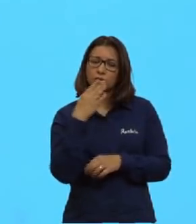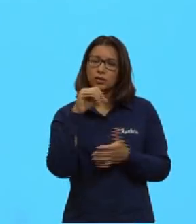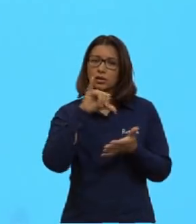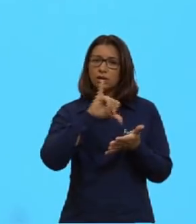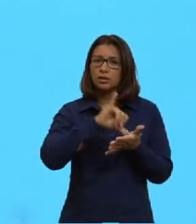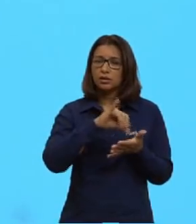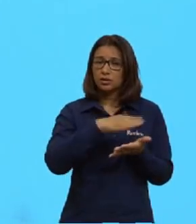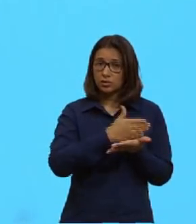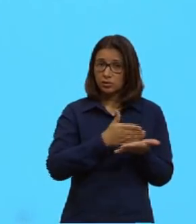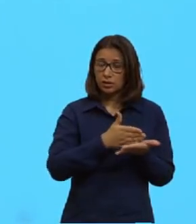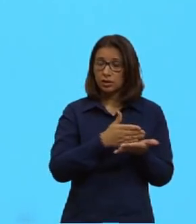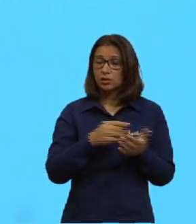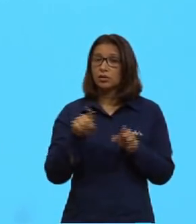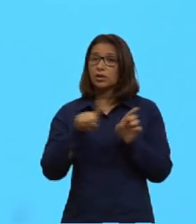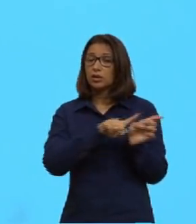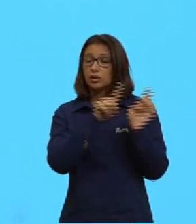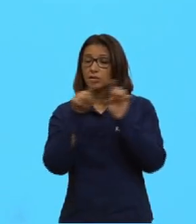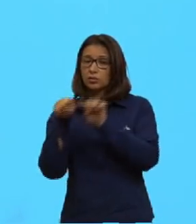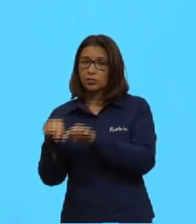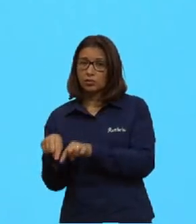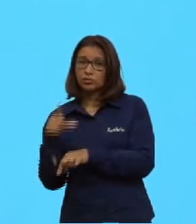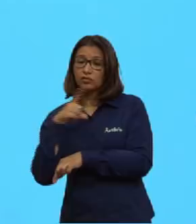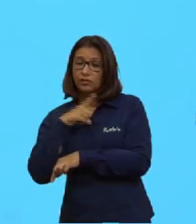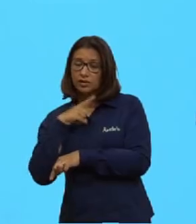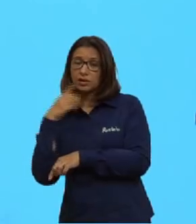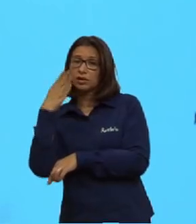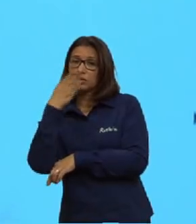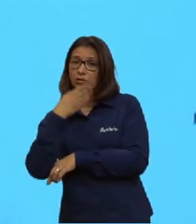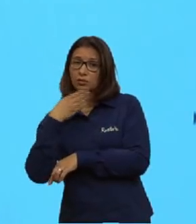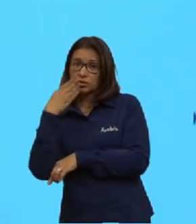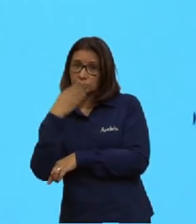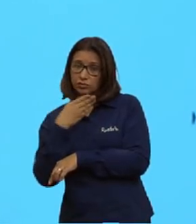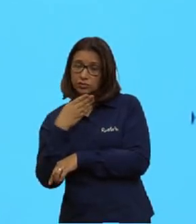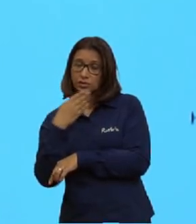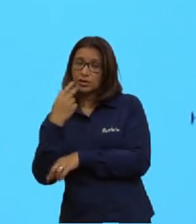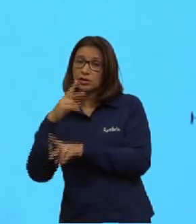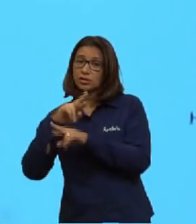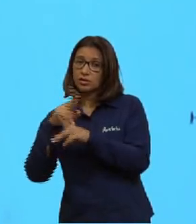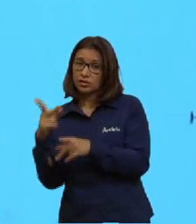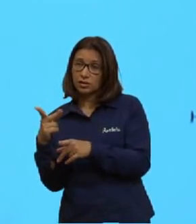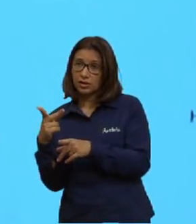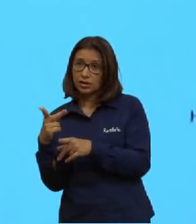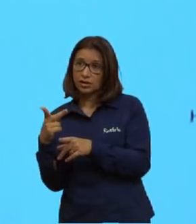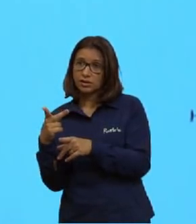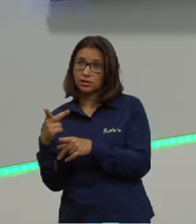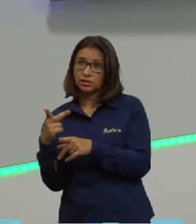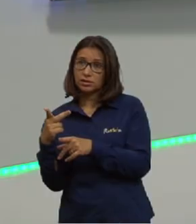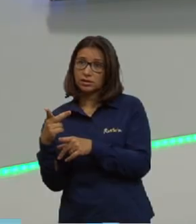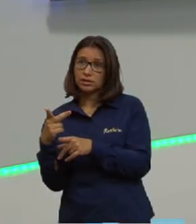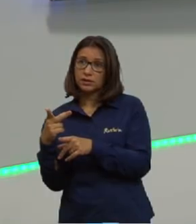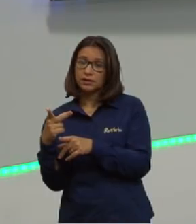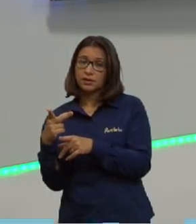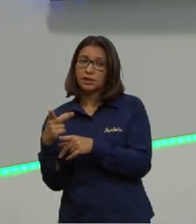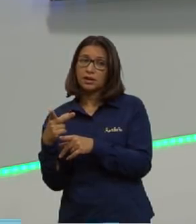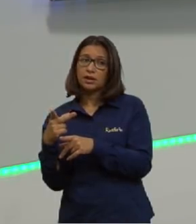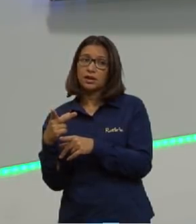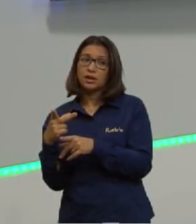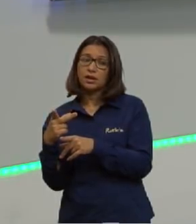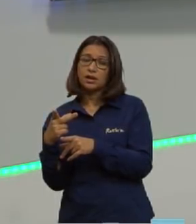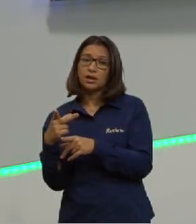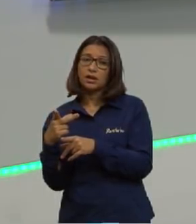ribonucleico vai ter o açúcar ribose. Lembra? Açúcar que a gente está falando na nossa aula de hoje,